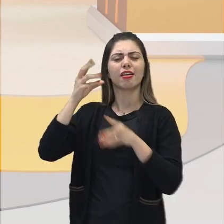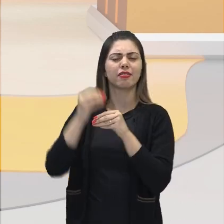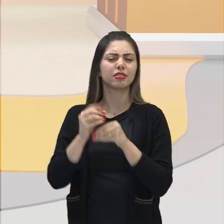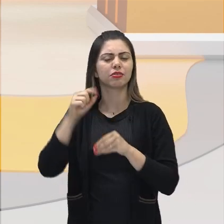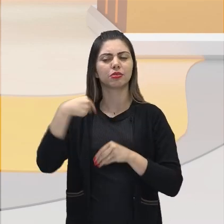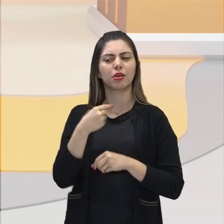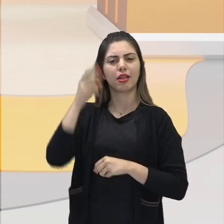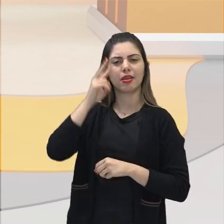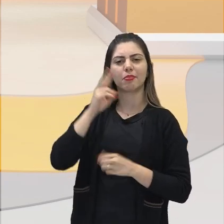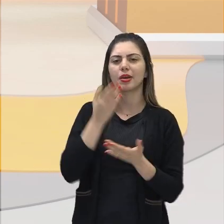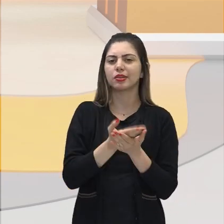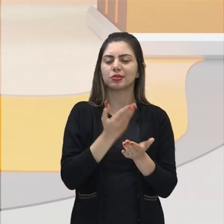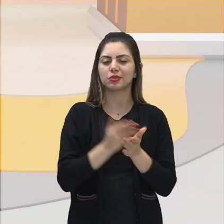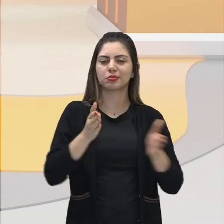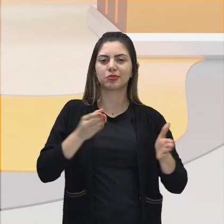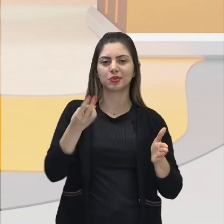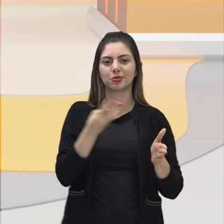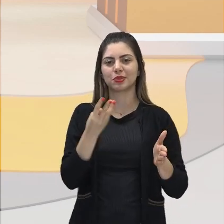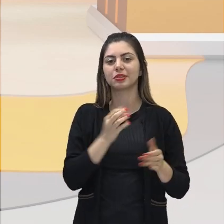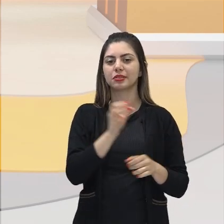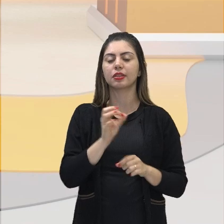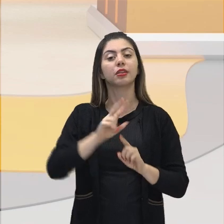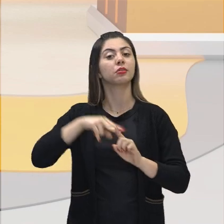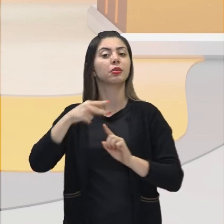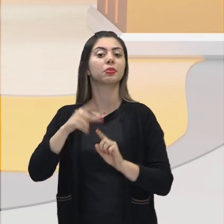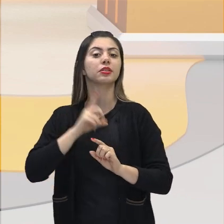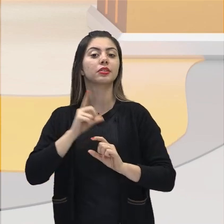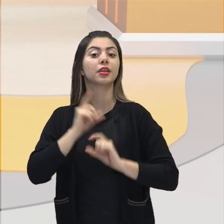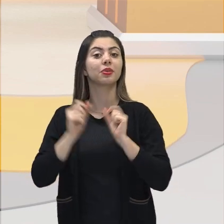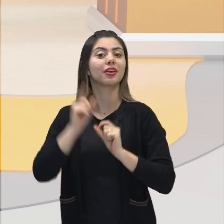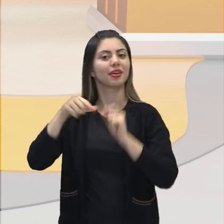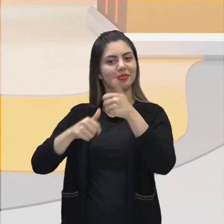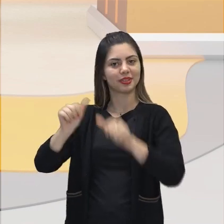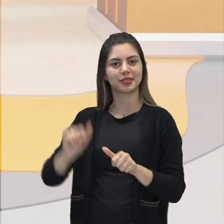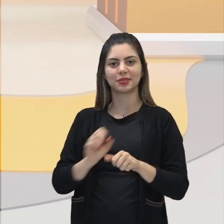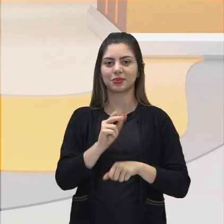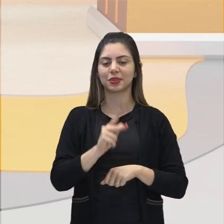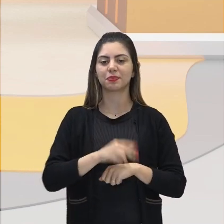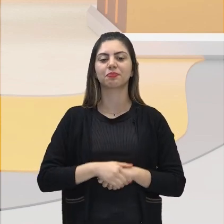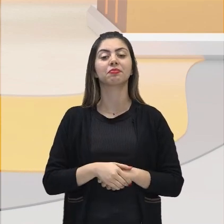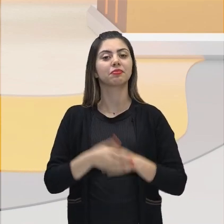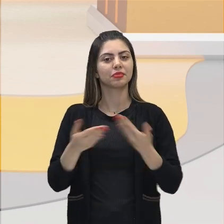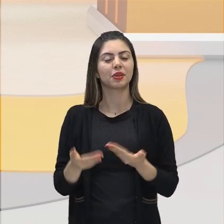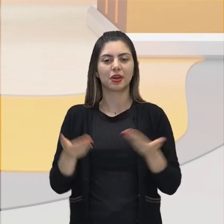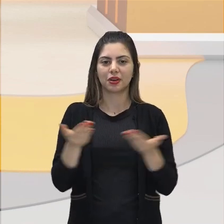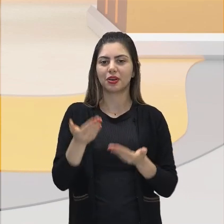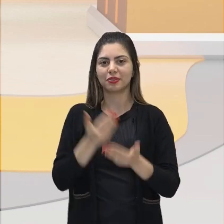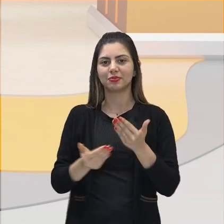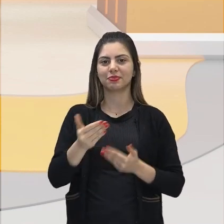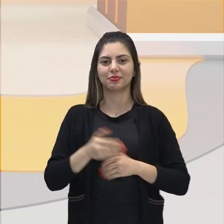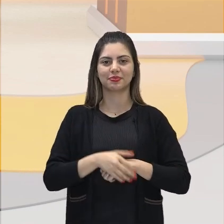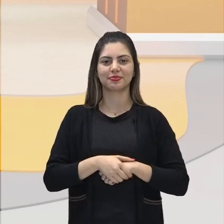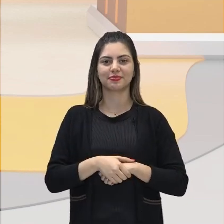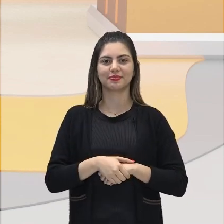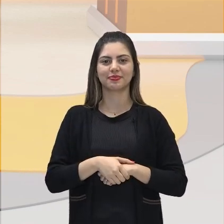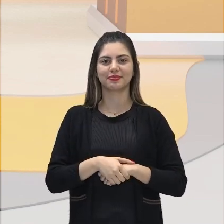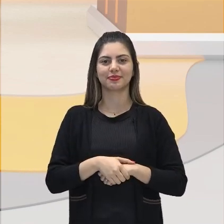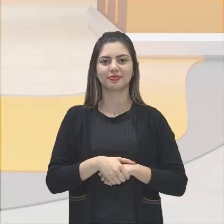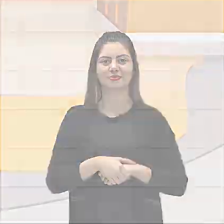que estudamos na nossa unidade 3 e mais tarde temos a nossa avaliação. Então, sem demoras, vamos iniciar?